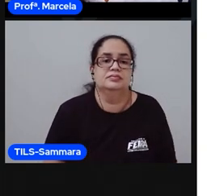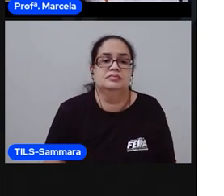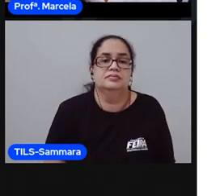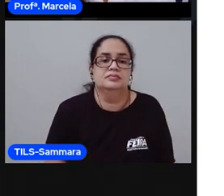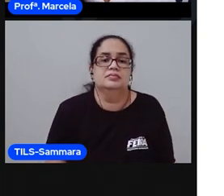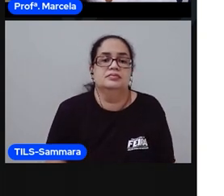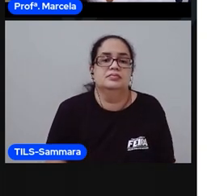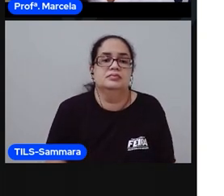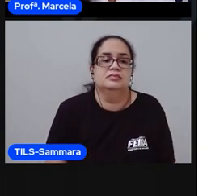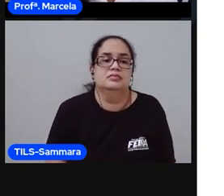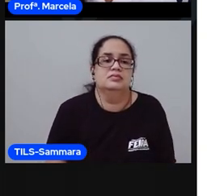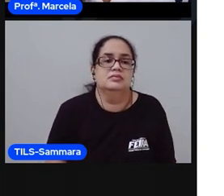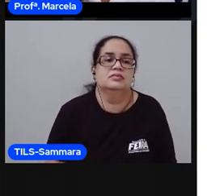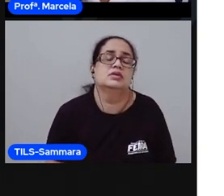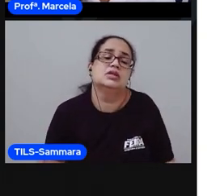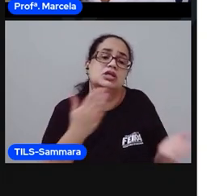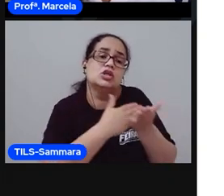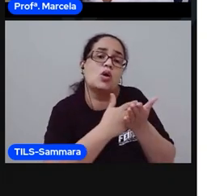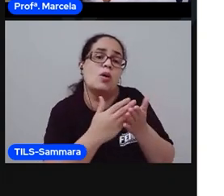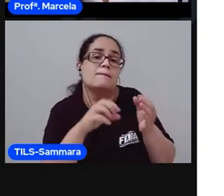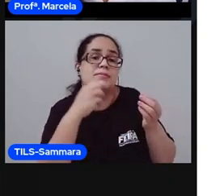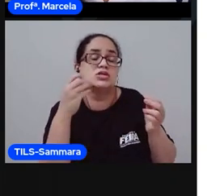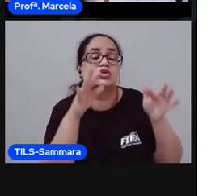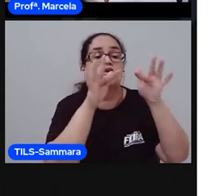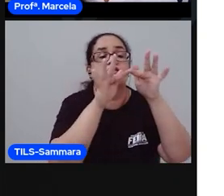Tá no começo ou tá no final?